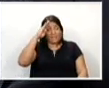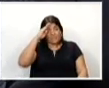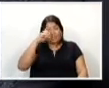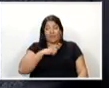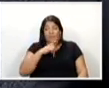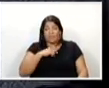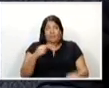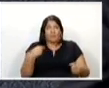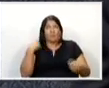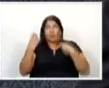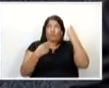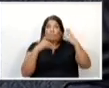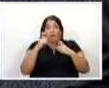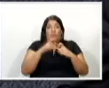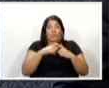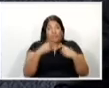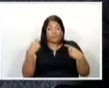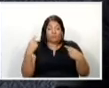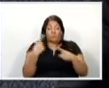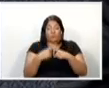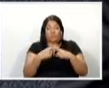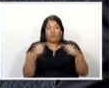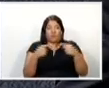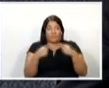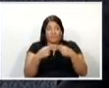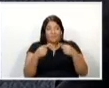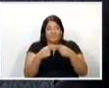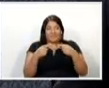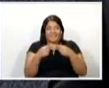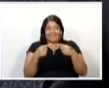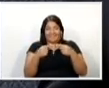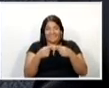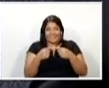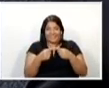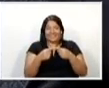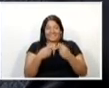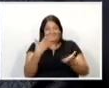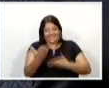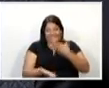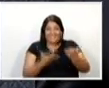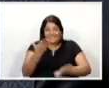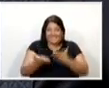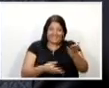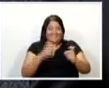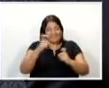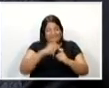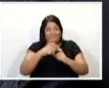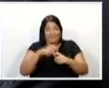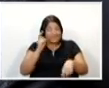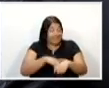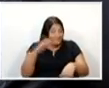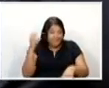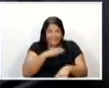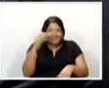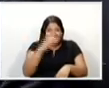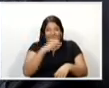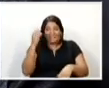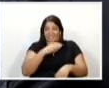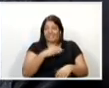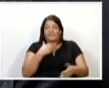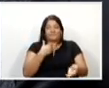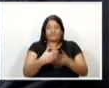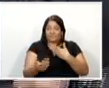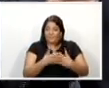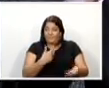parte médica. Por quê? Porque tem a ver segurança com o atendimento médico de emergência. Então, a nossa proposta é que qualquer hospital que